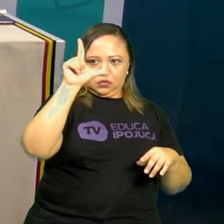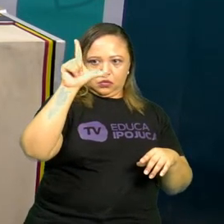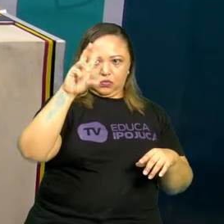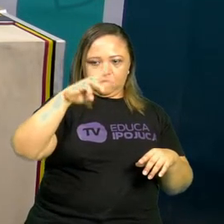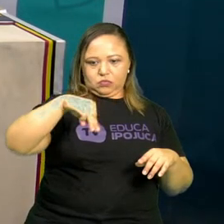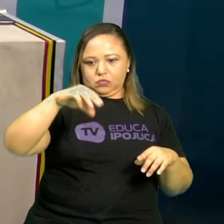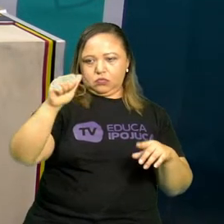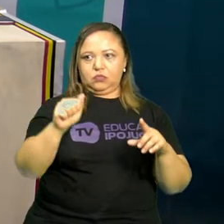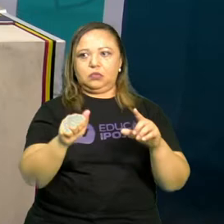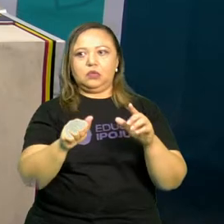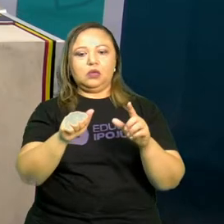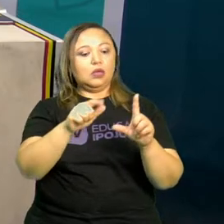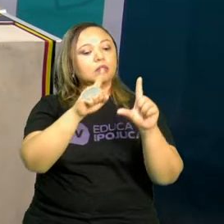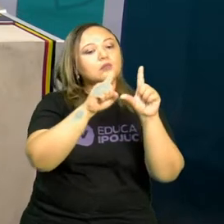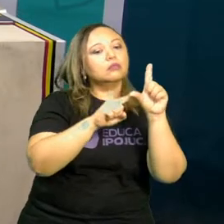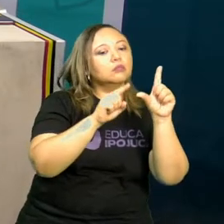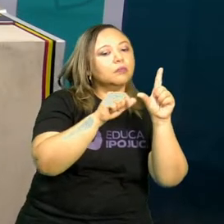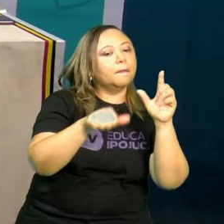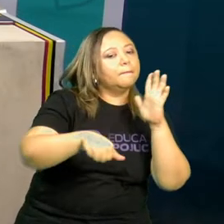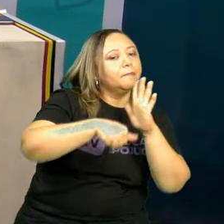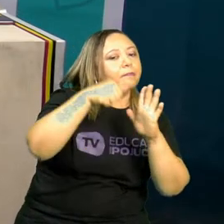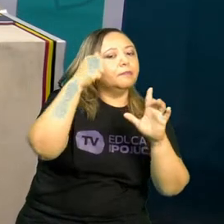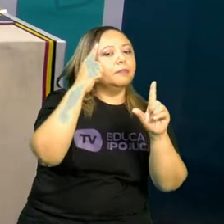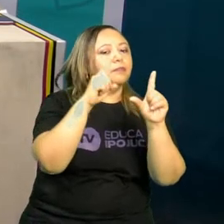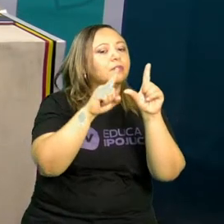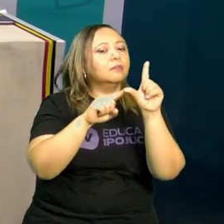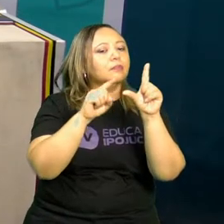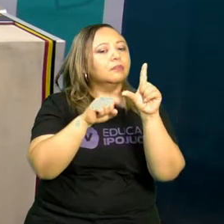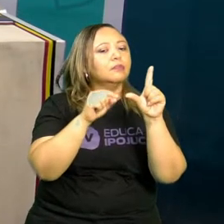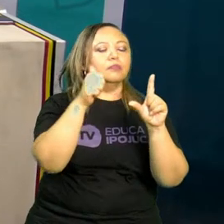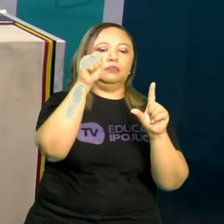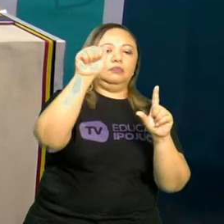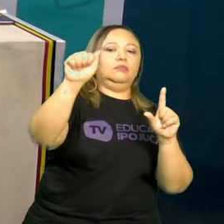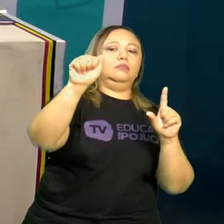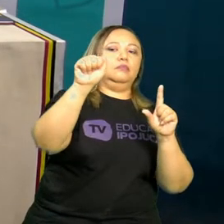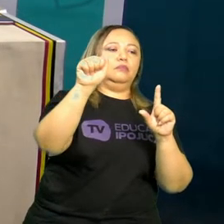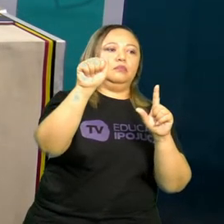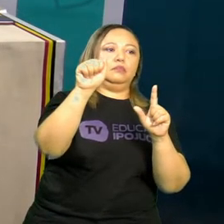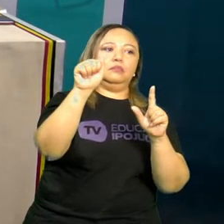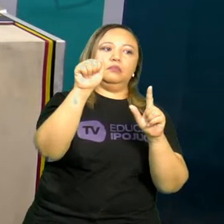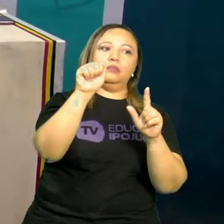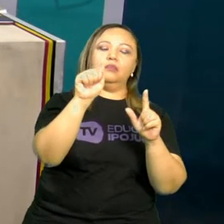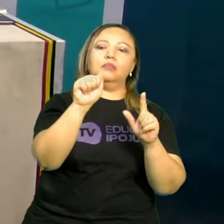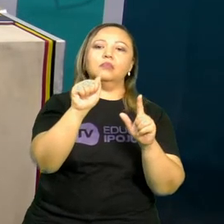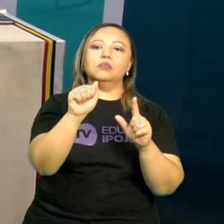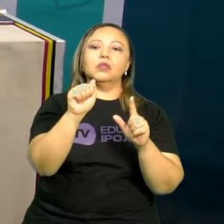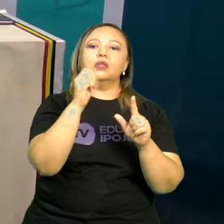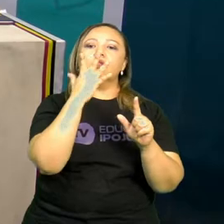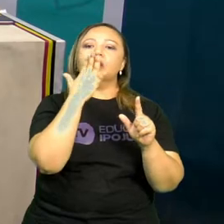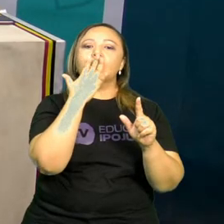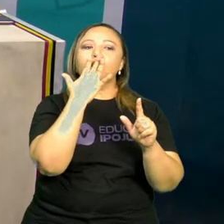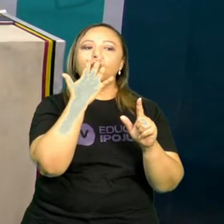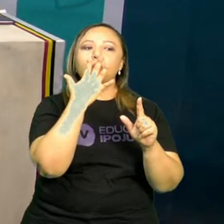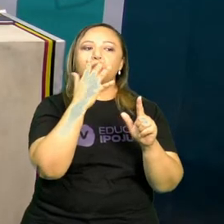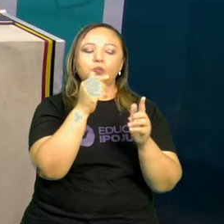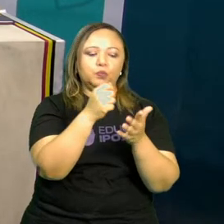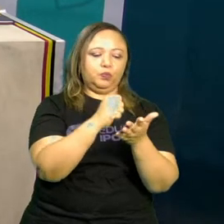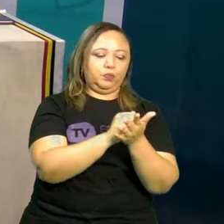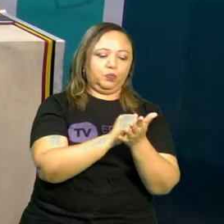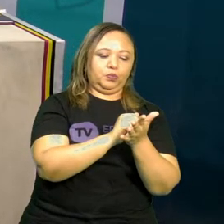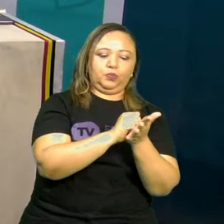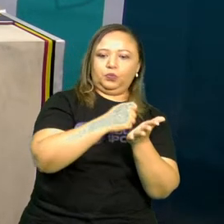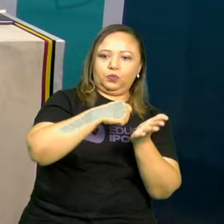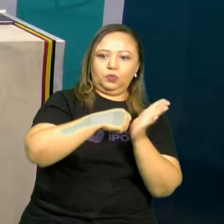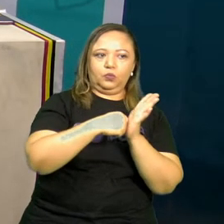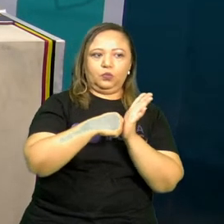é a letrinha A. Então, com o lápis colorido, qualquer cor, certo? Você vai